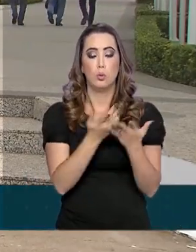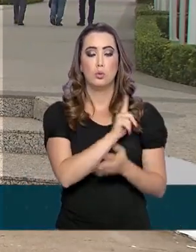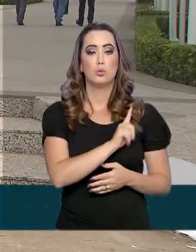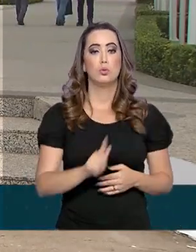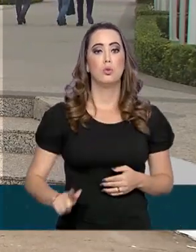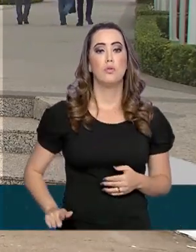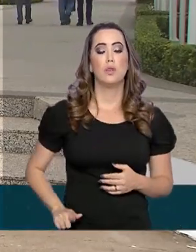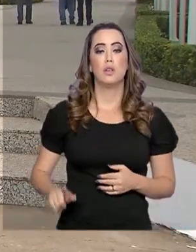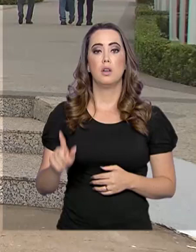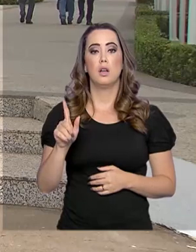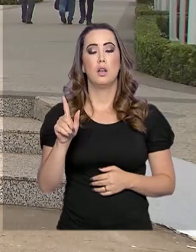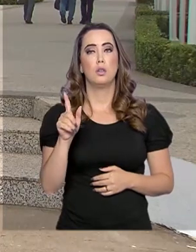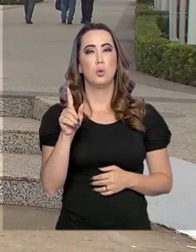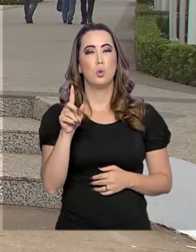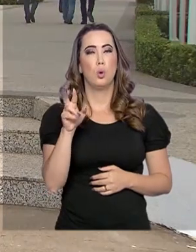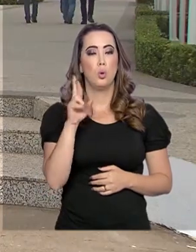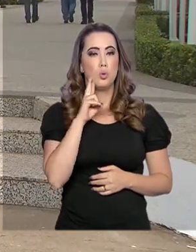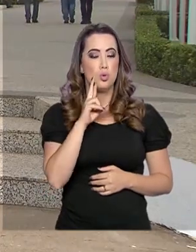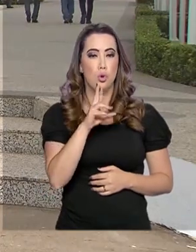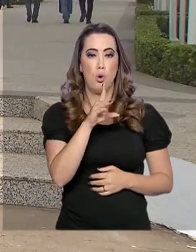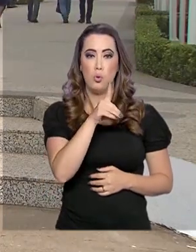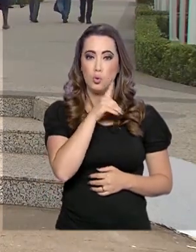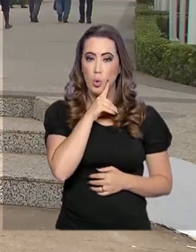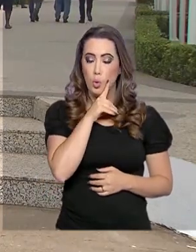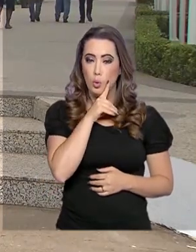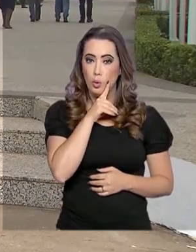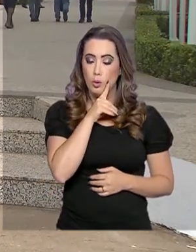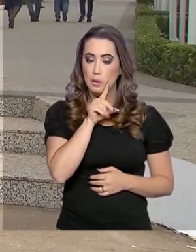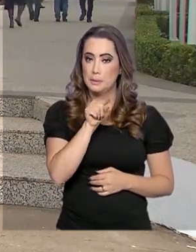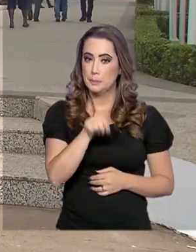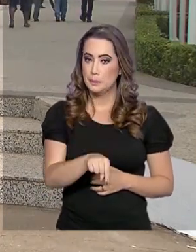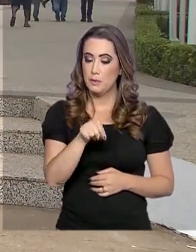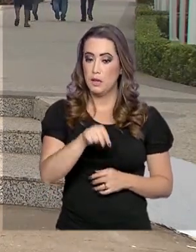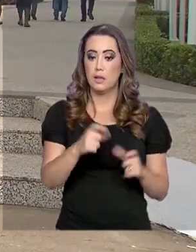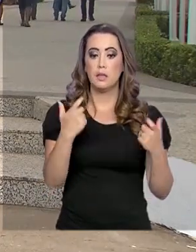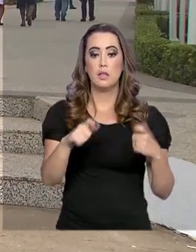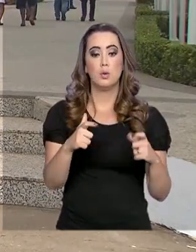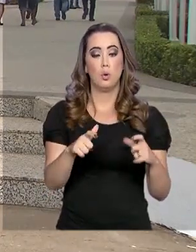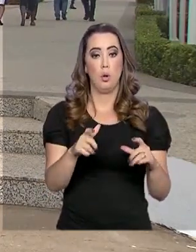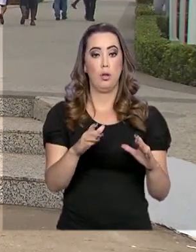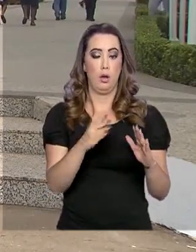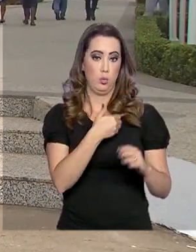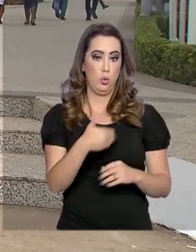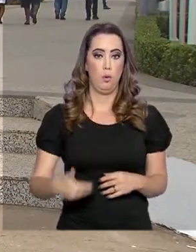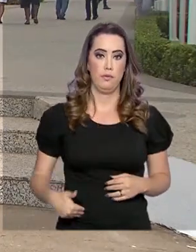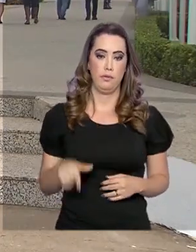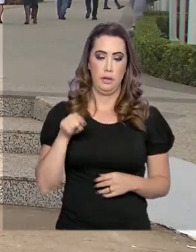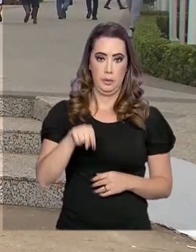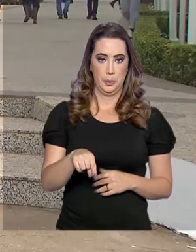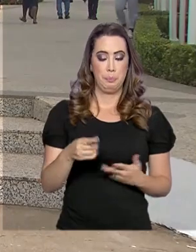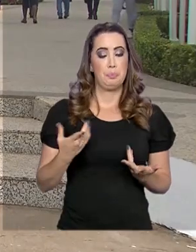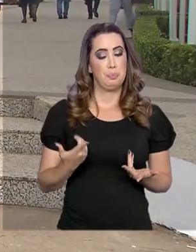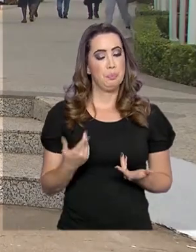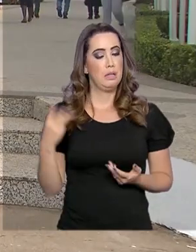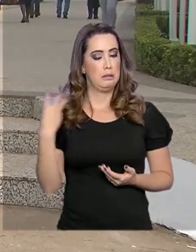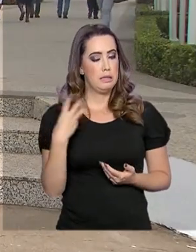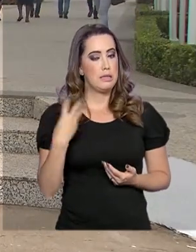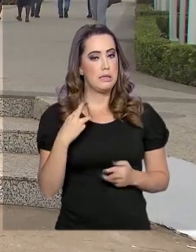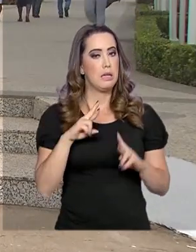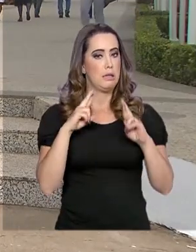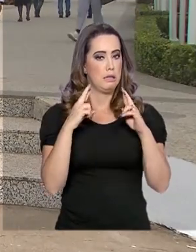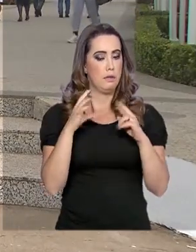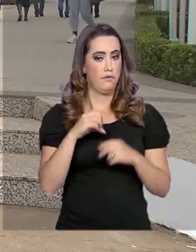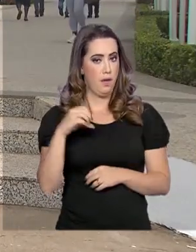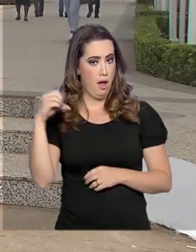estado de Rondônia, Coronel Marcos Rocha, aqui no Palácio Rio Madeira, sede do governo do estado. Essa é a terceira rodada de